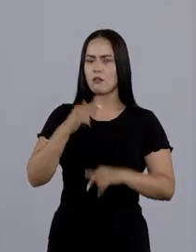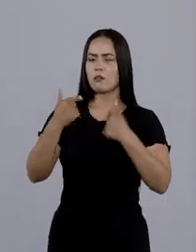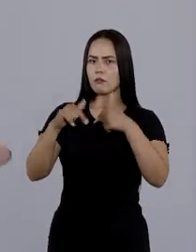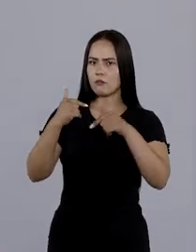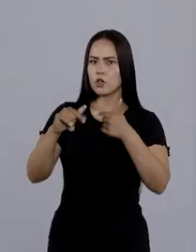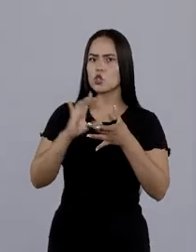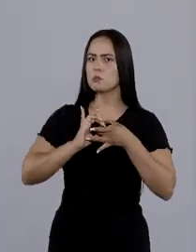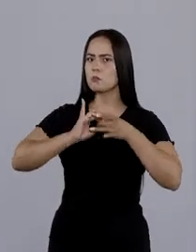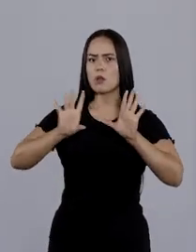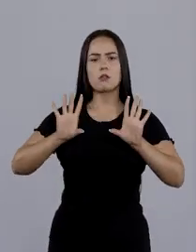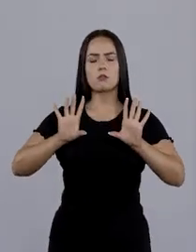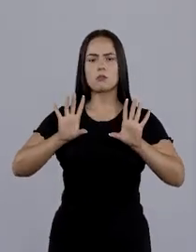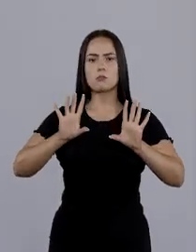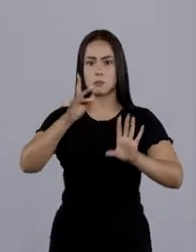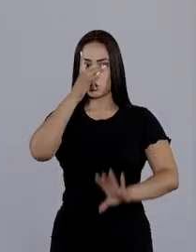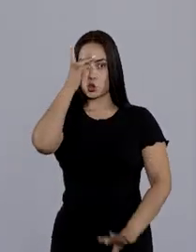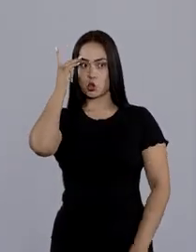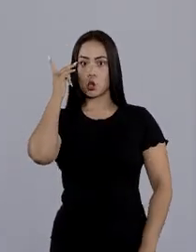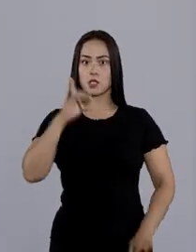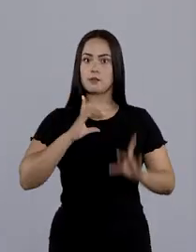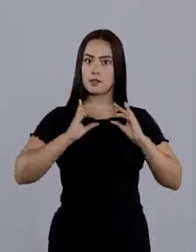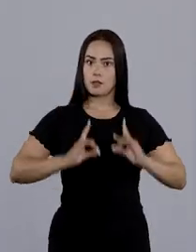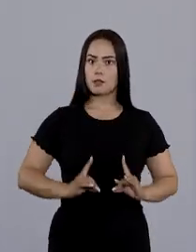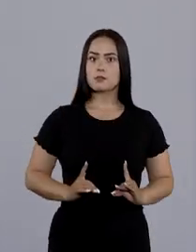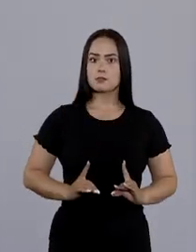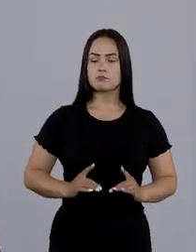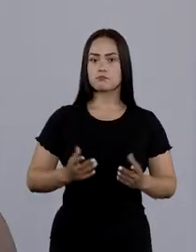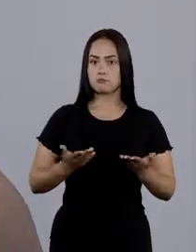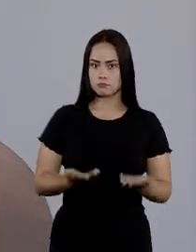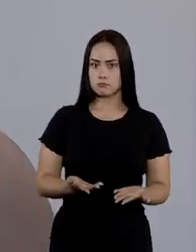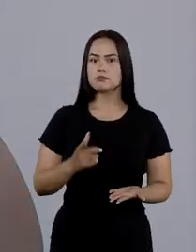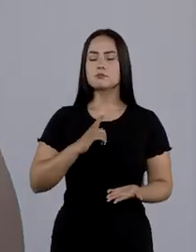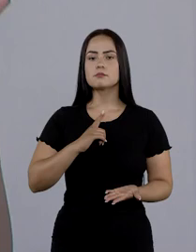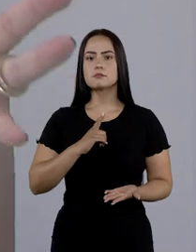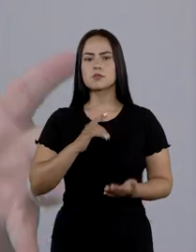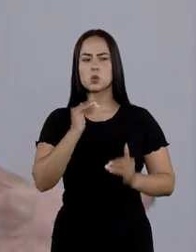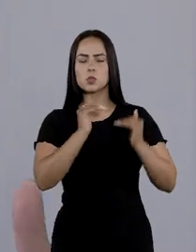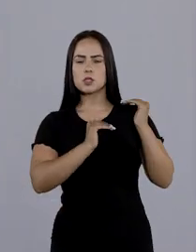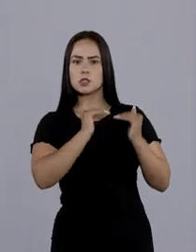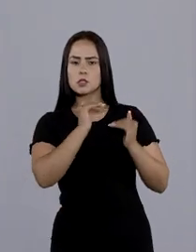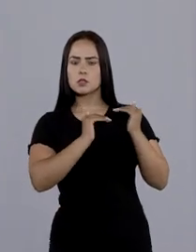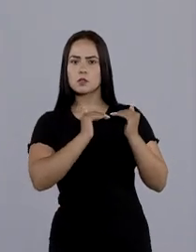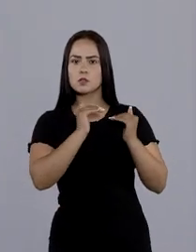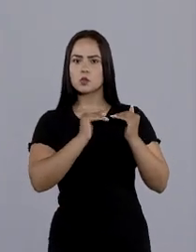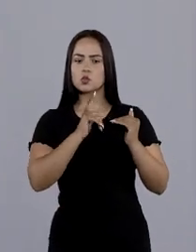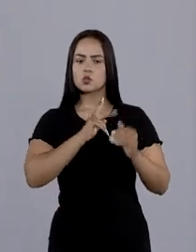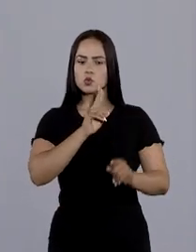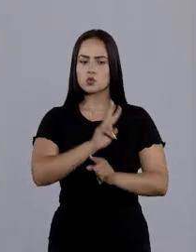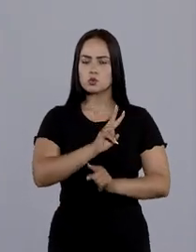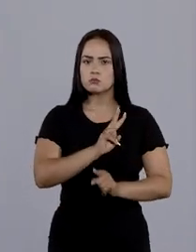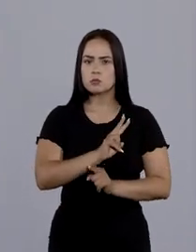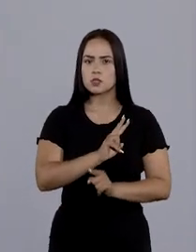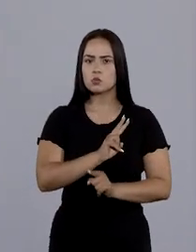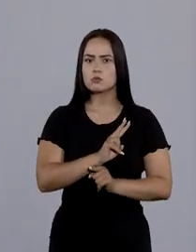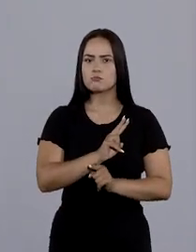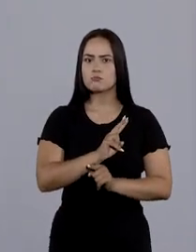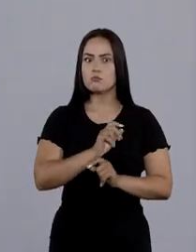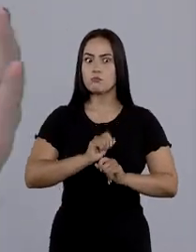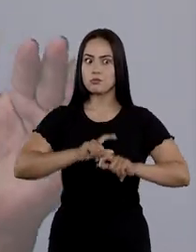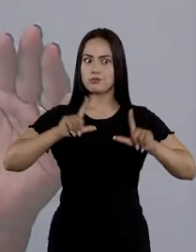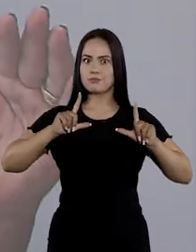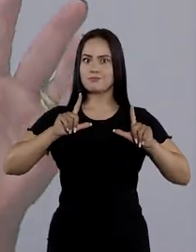serviços disponíveis para pessoa com deficiência. Então você tem um nível de atendimento